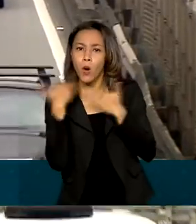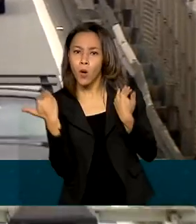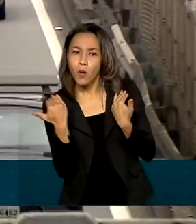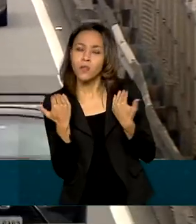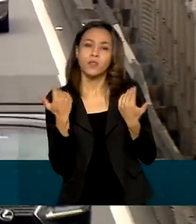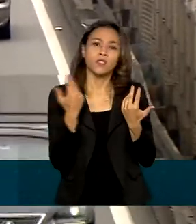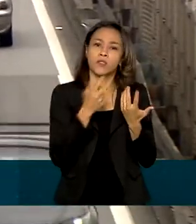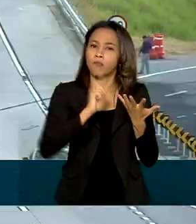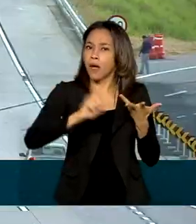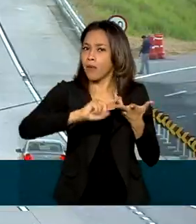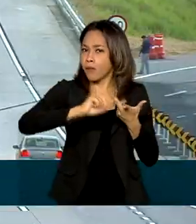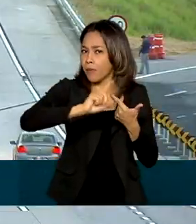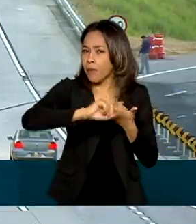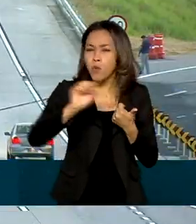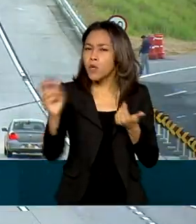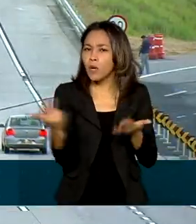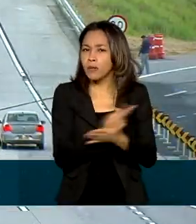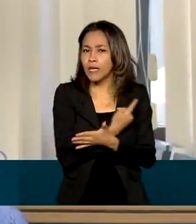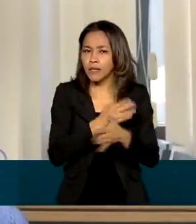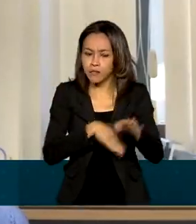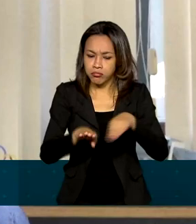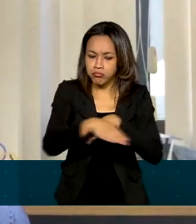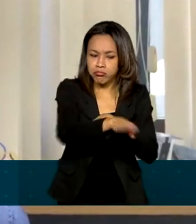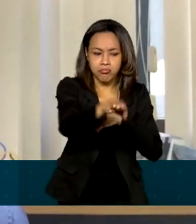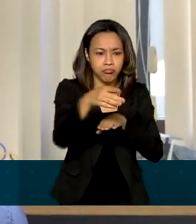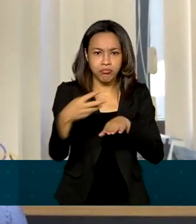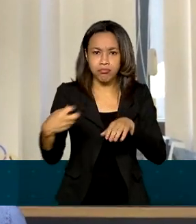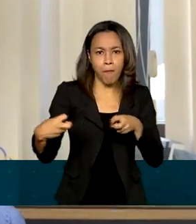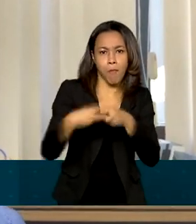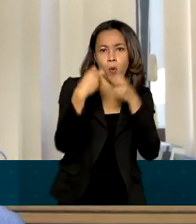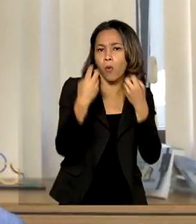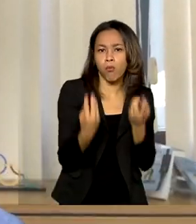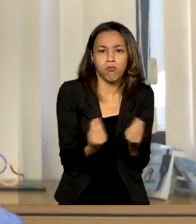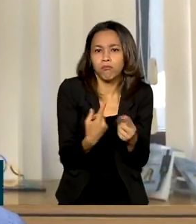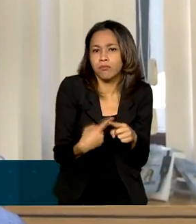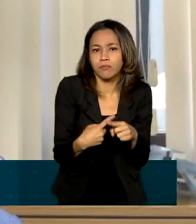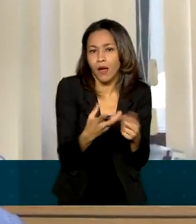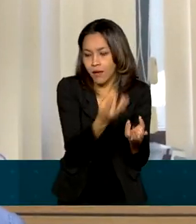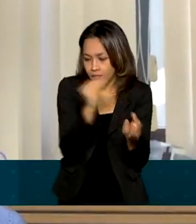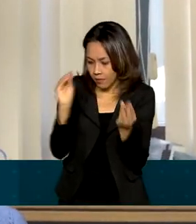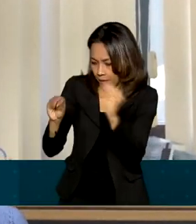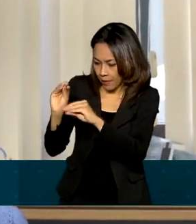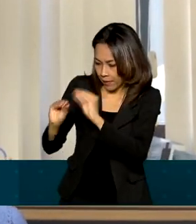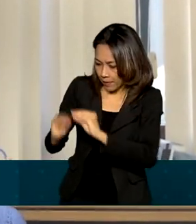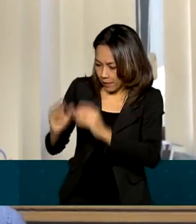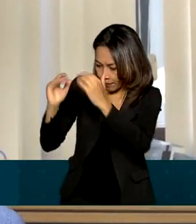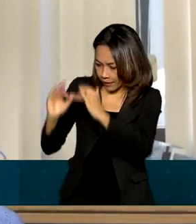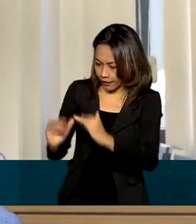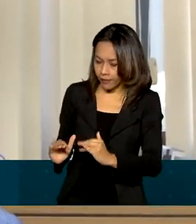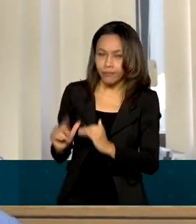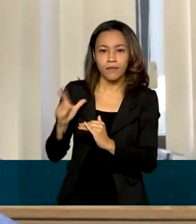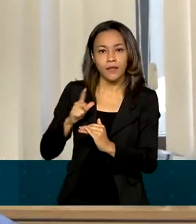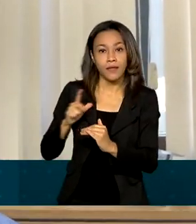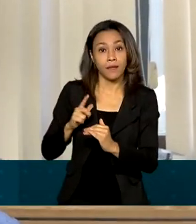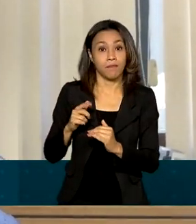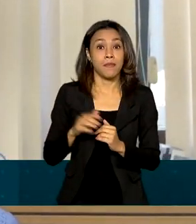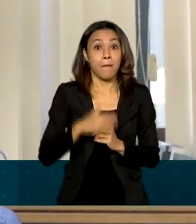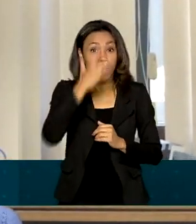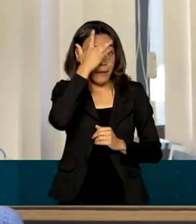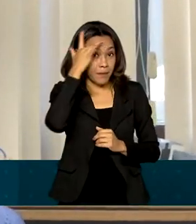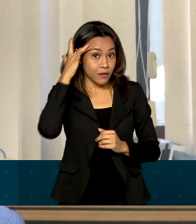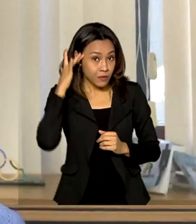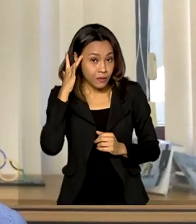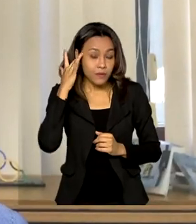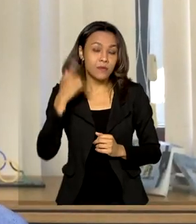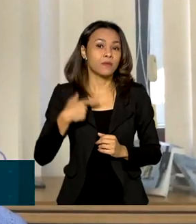veículos e principais causas dos acidentes. O RENAEST foi criado pelo DENATRAN de modo a permitir que o gestor de